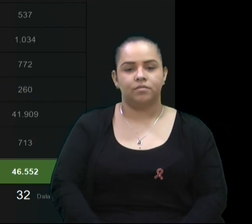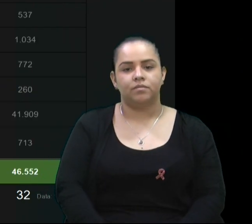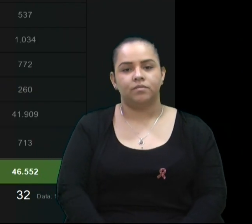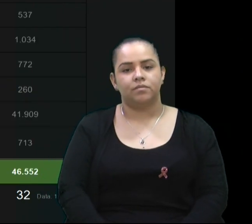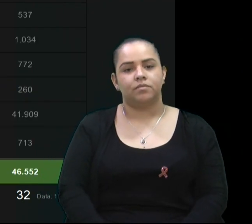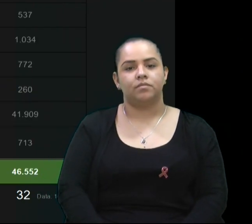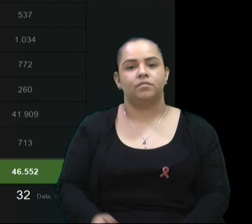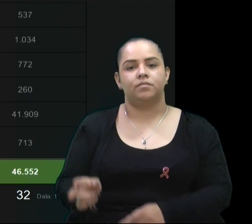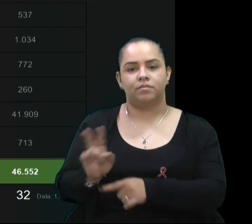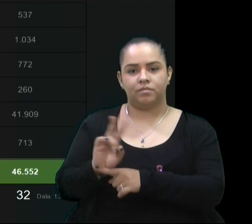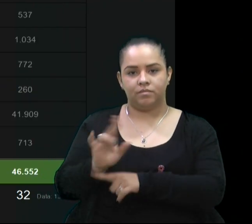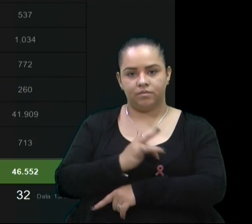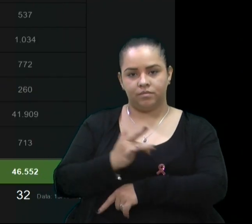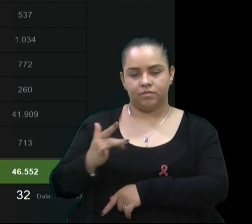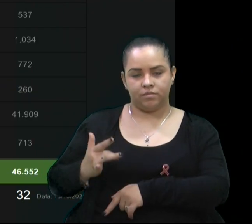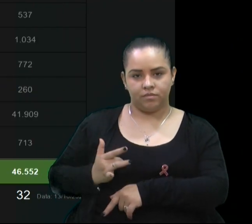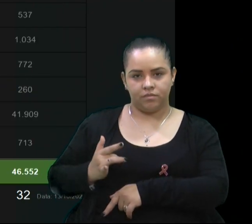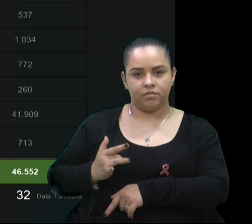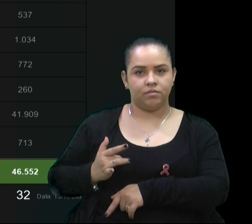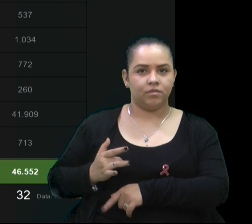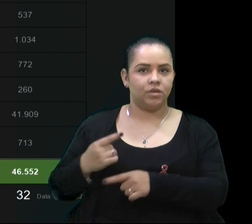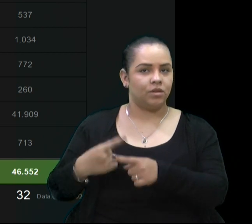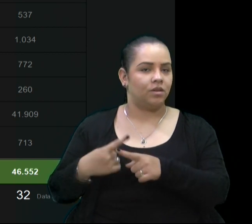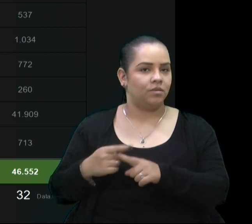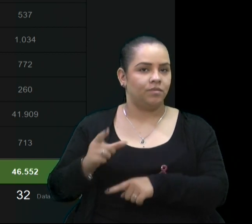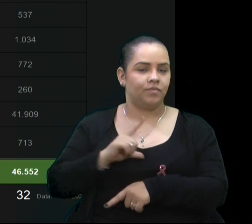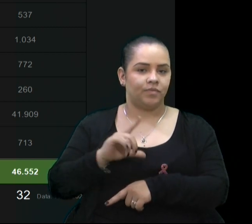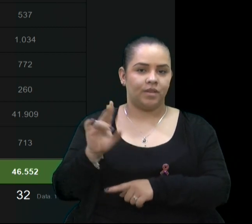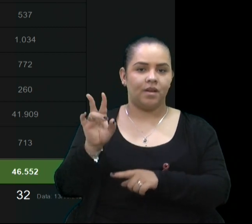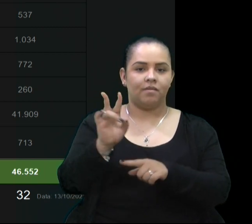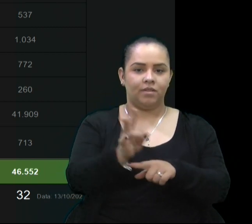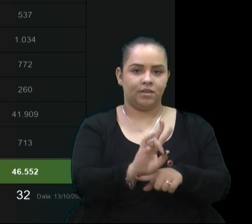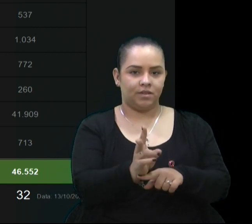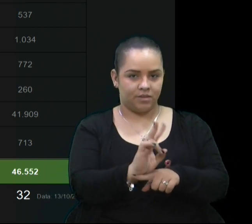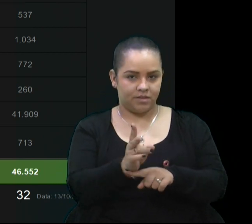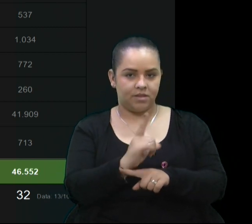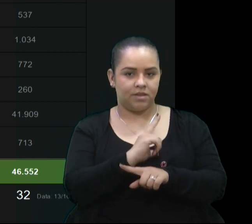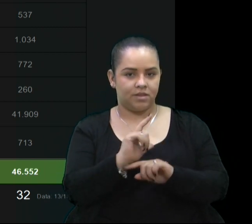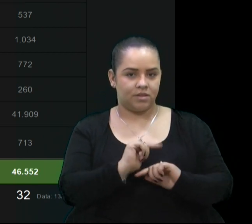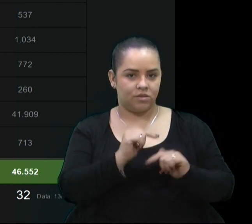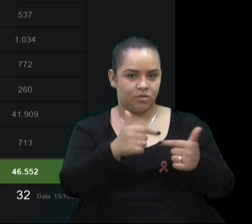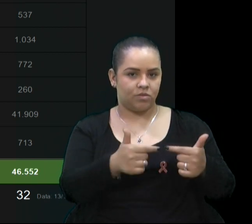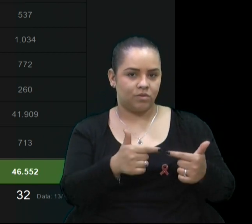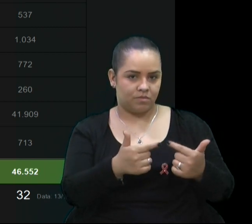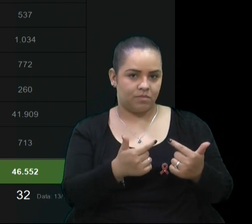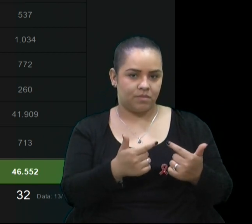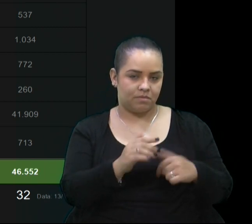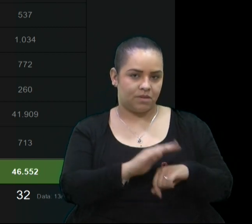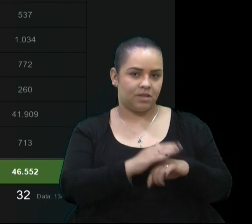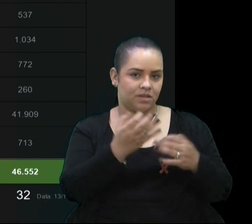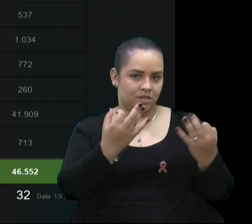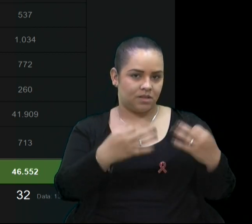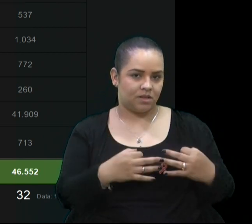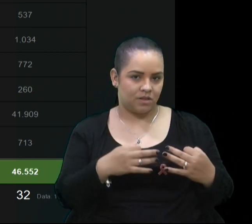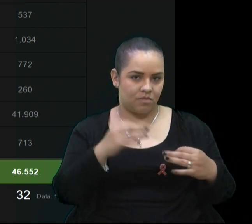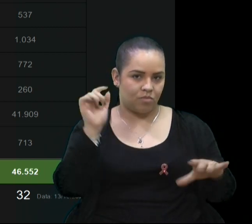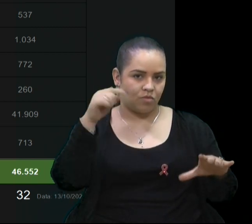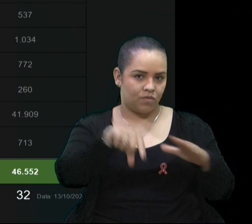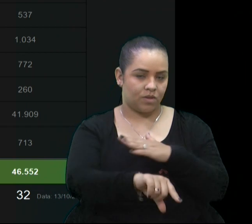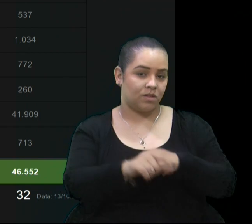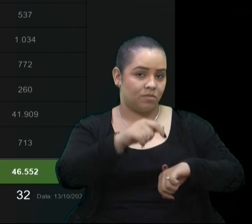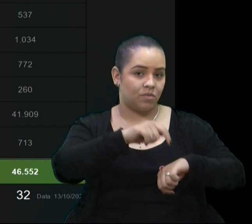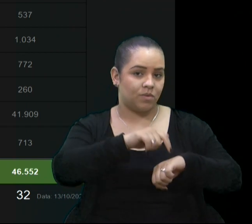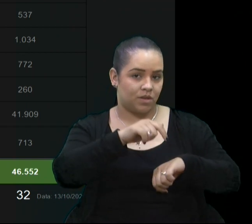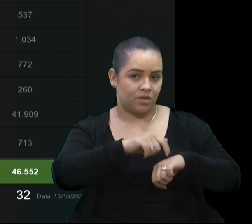Vigilância em saúde. Apesar da nossa vigilância ter ações mais intensas nesse momento,